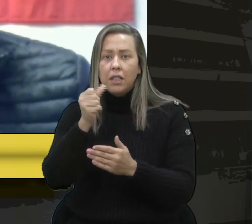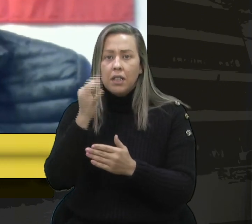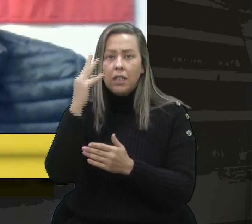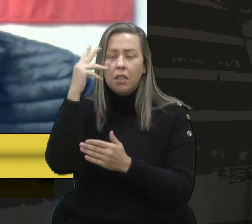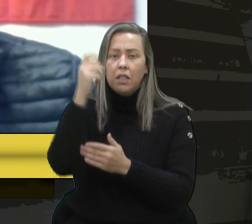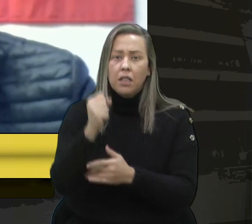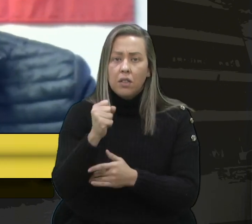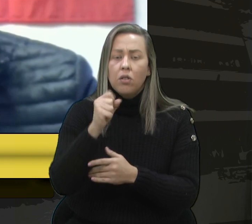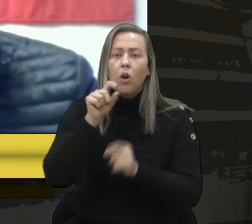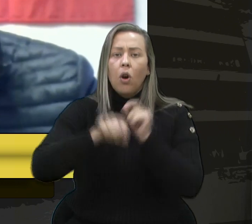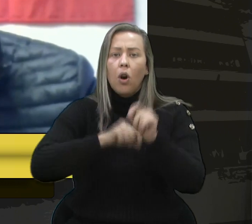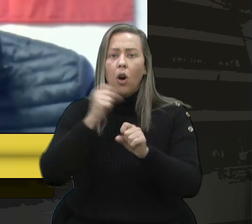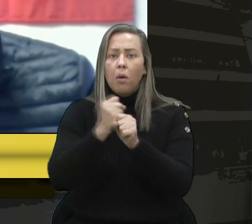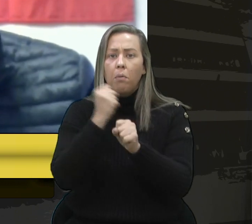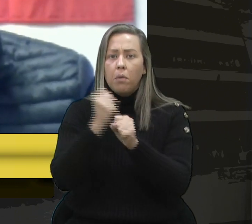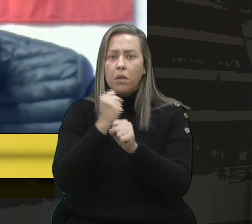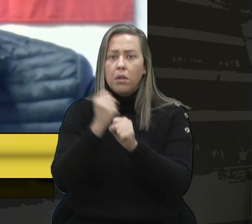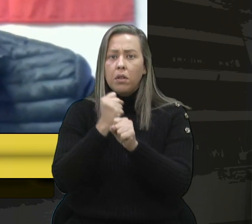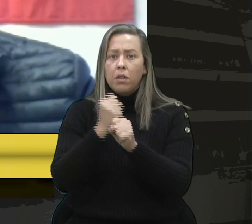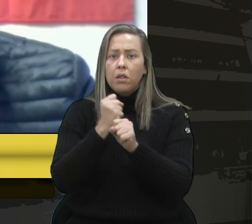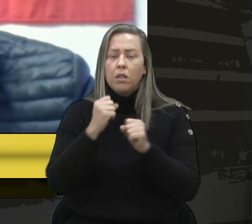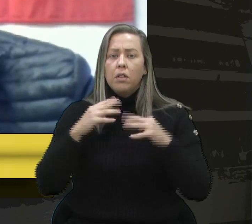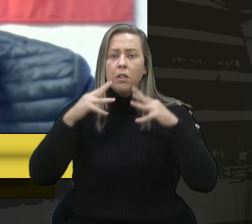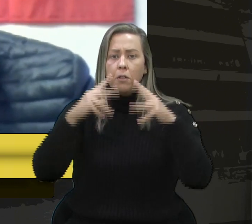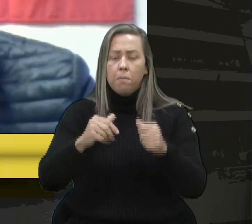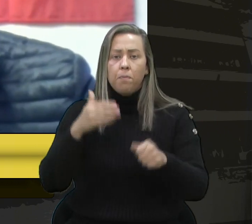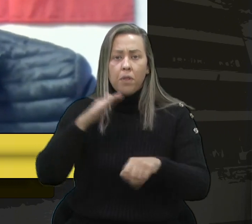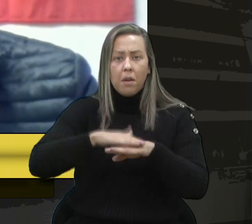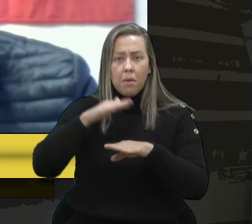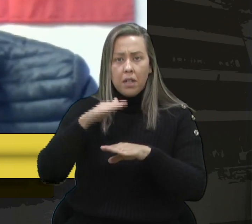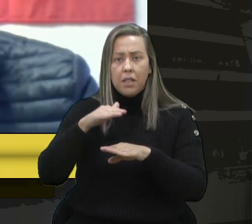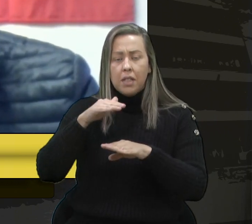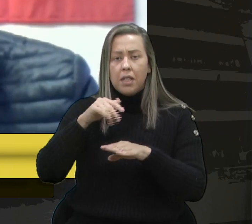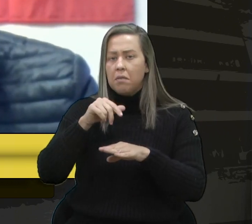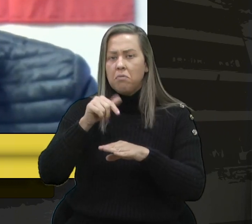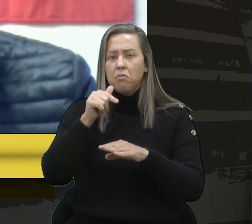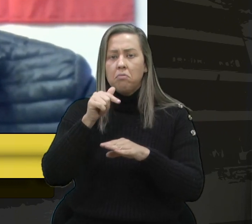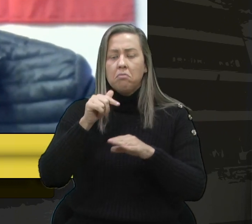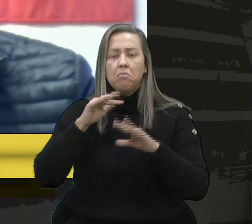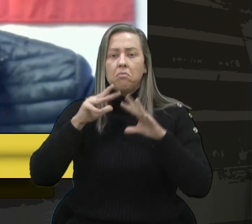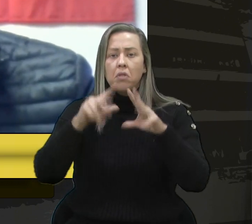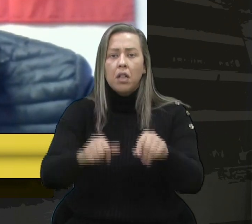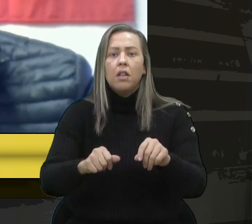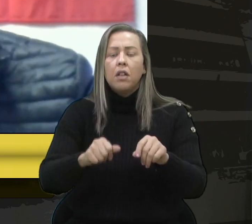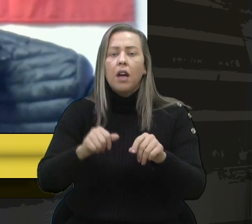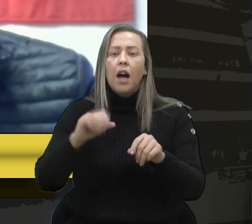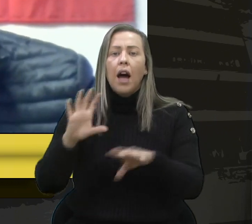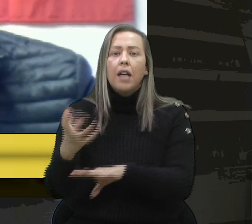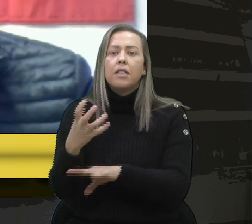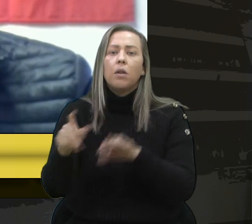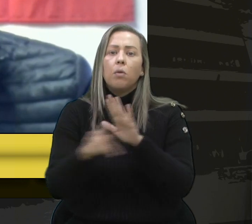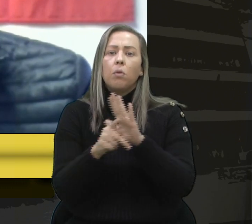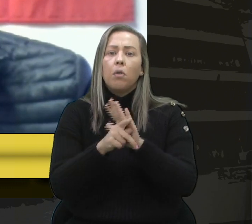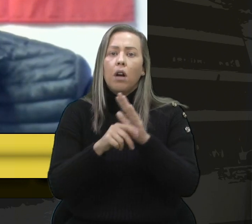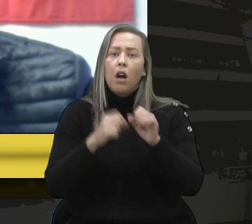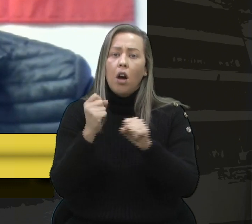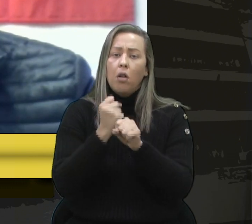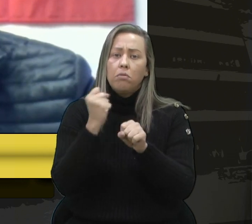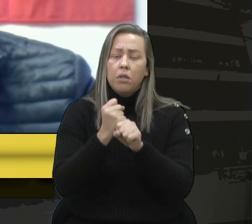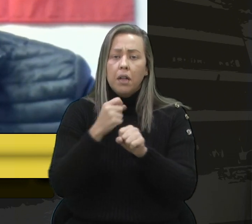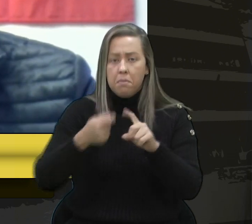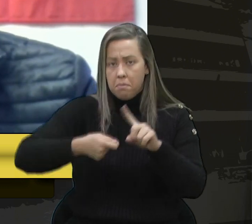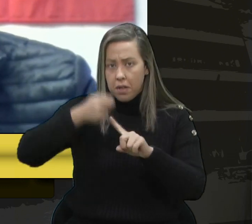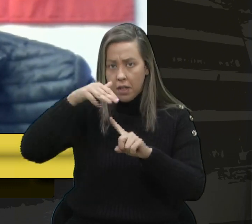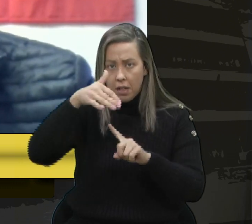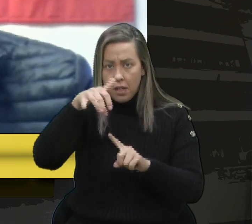na realização da obra. Passados mais de sete meses, a empresa não apresentou plano de ação para o início das obras. No mês de